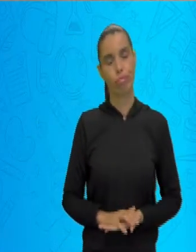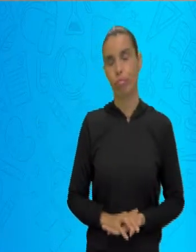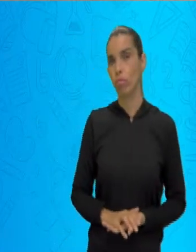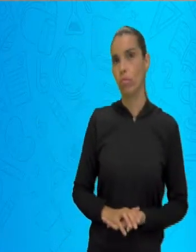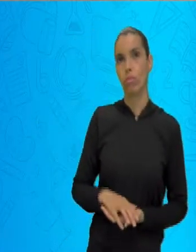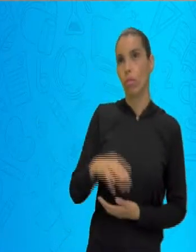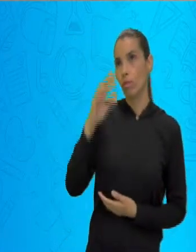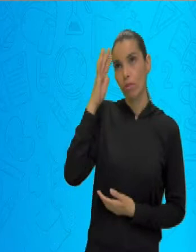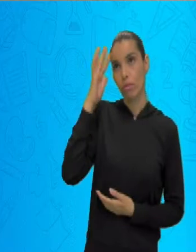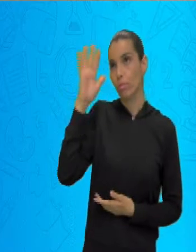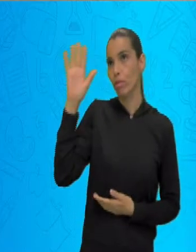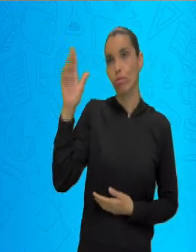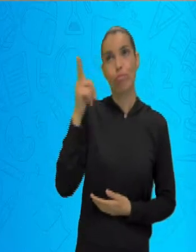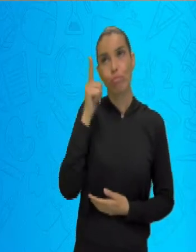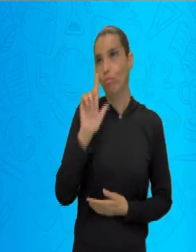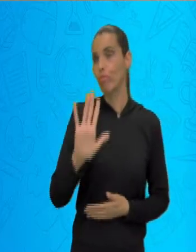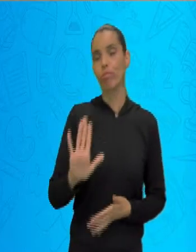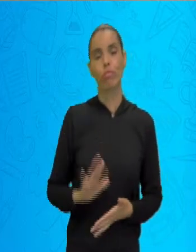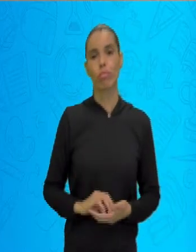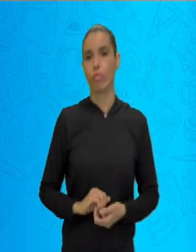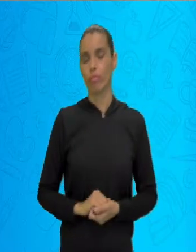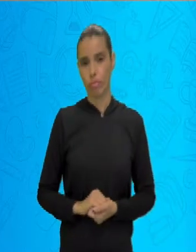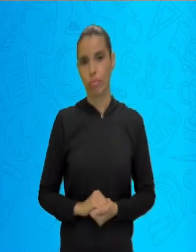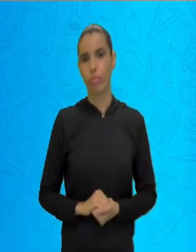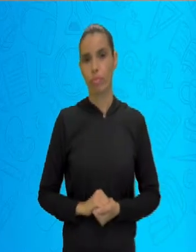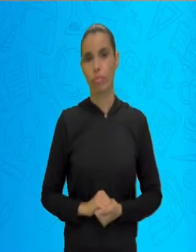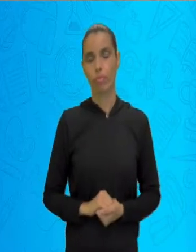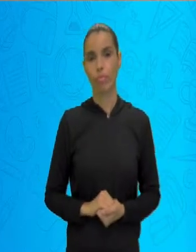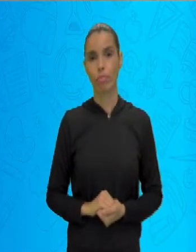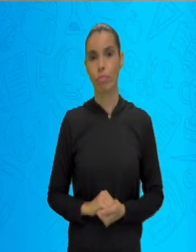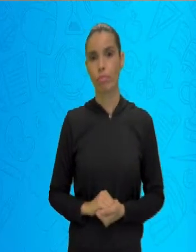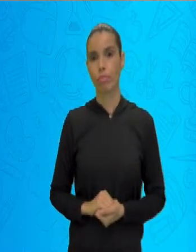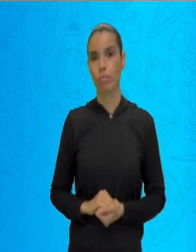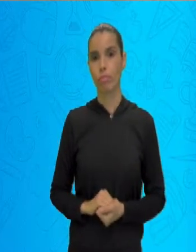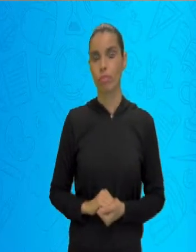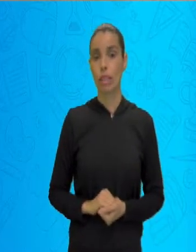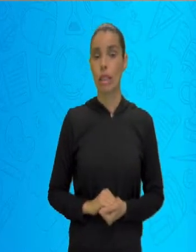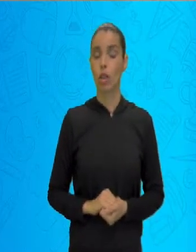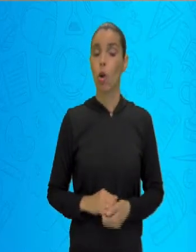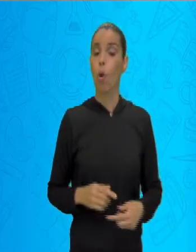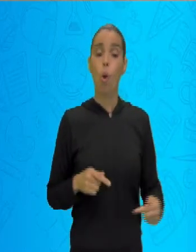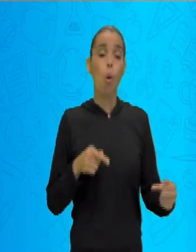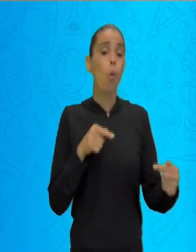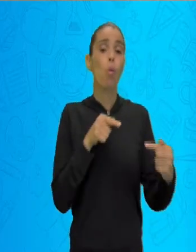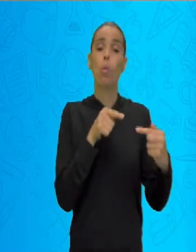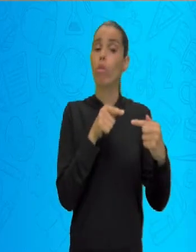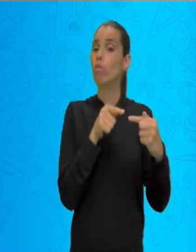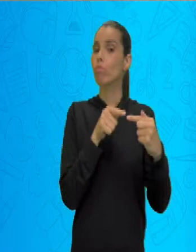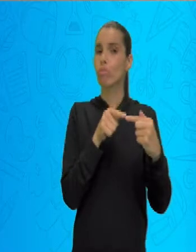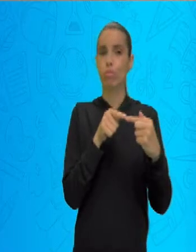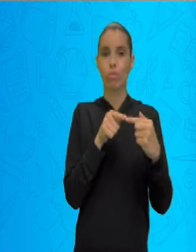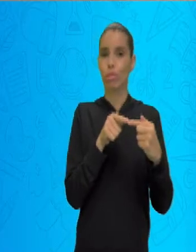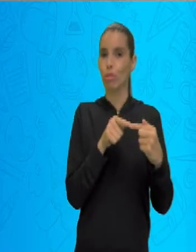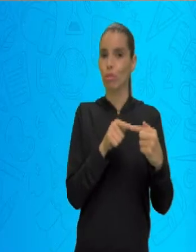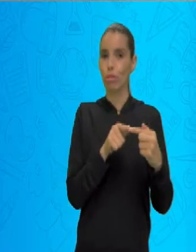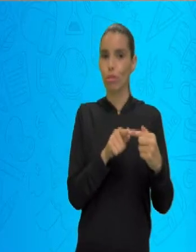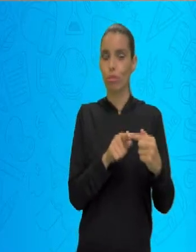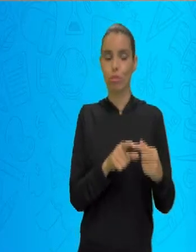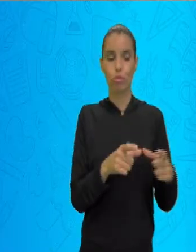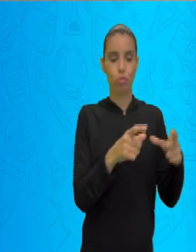Ok? Então, o objetivo de dividir,